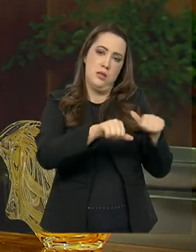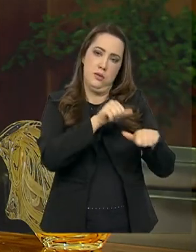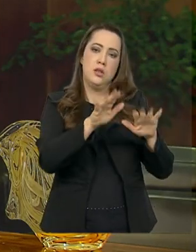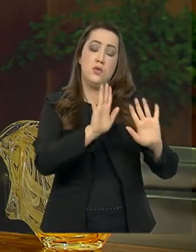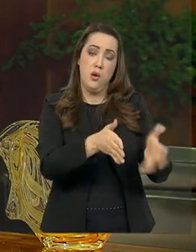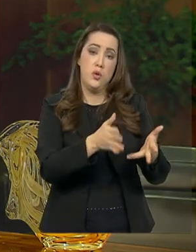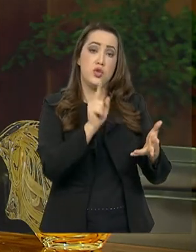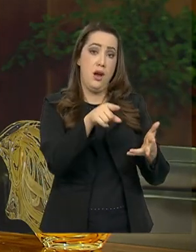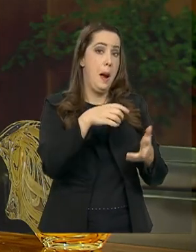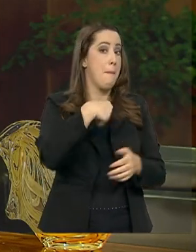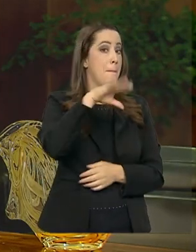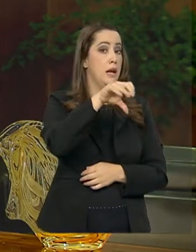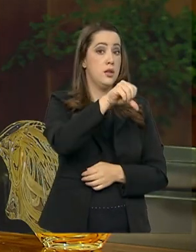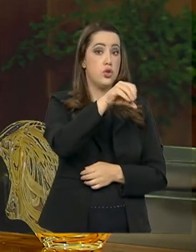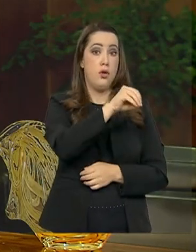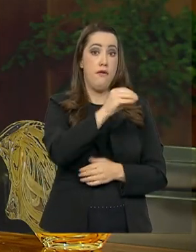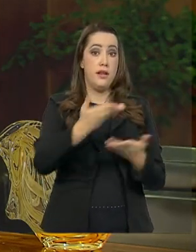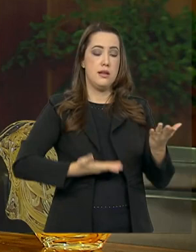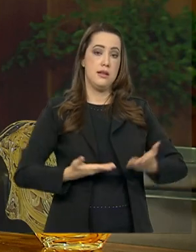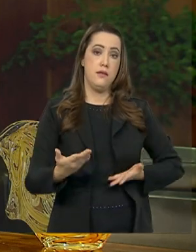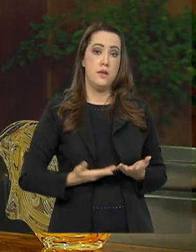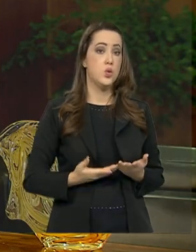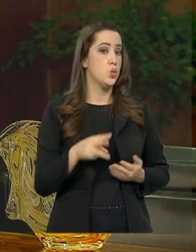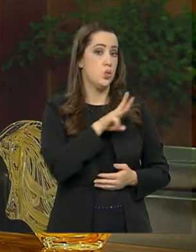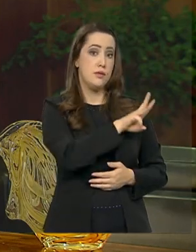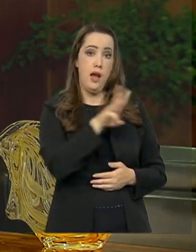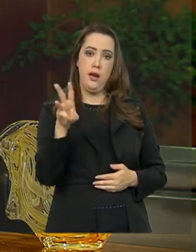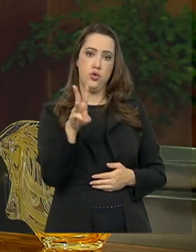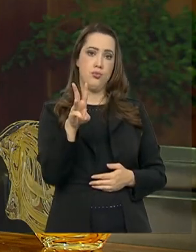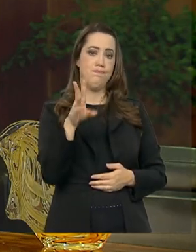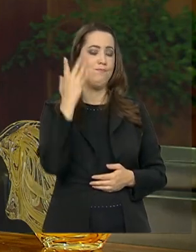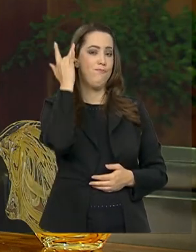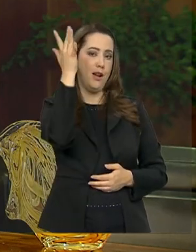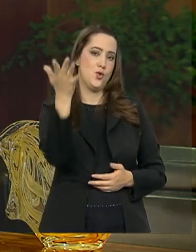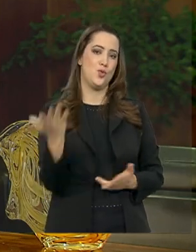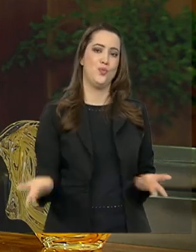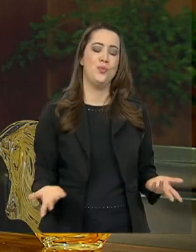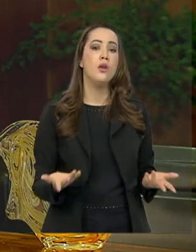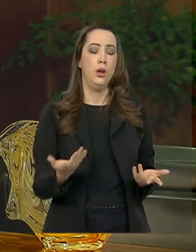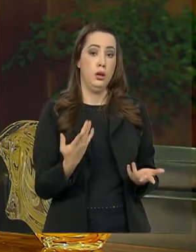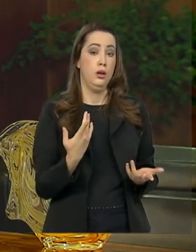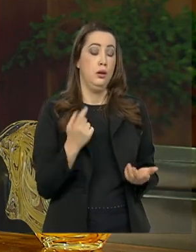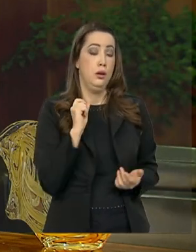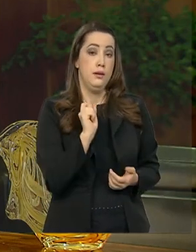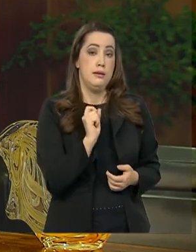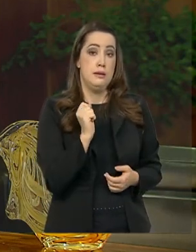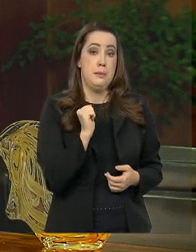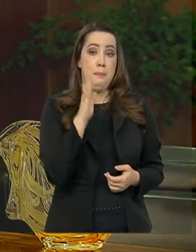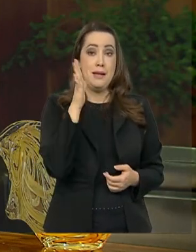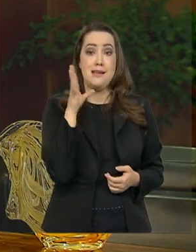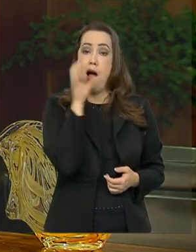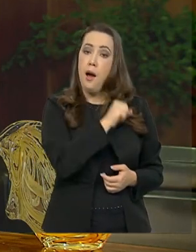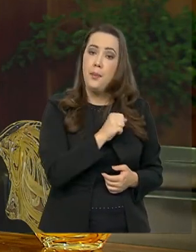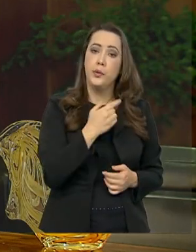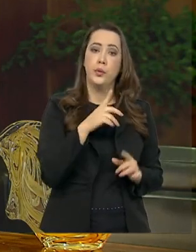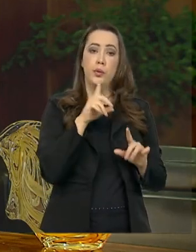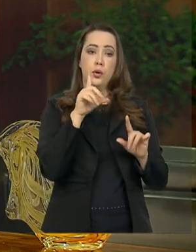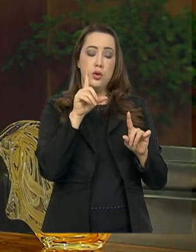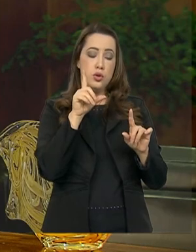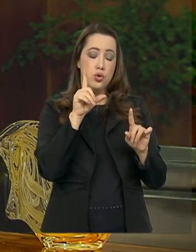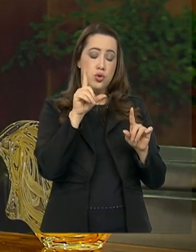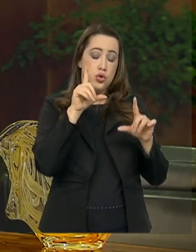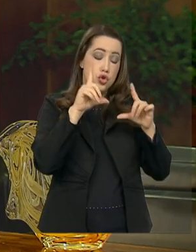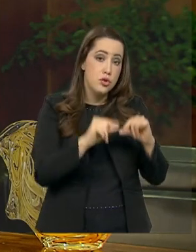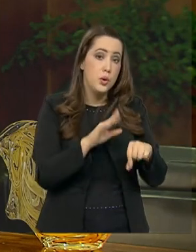serviços, por exemplo, que a pessoa faça tudo pelo computador, pela internet. Isso facilita muito, é mais ágil, diminui o tempo de